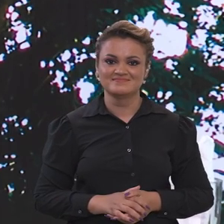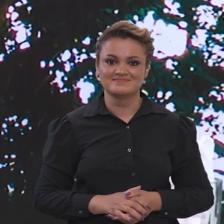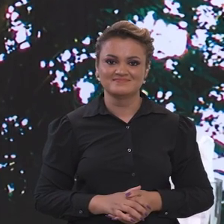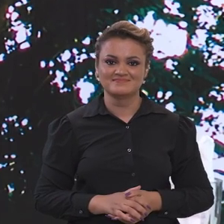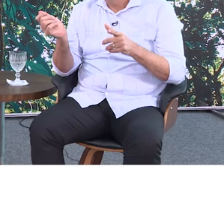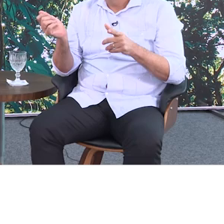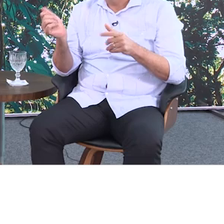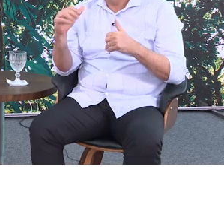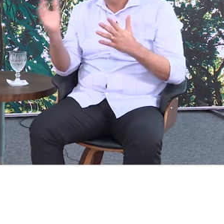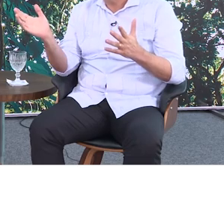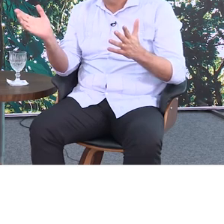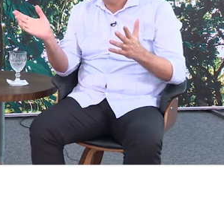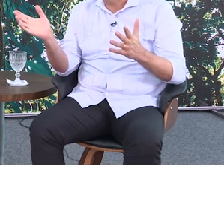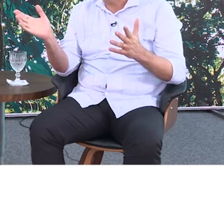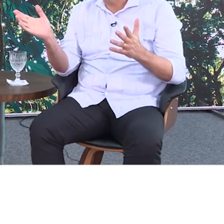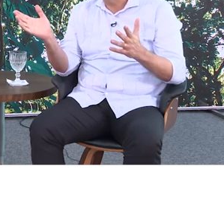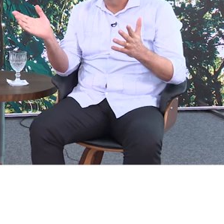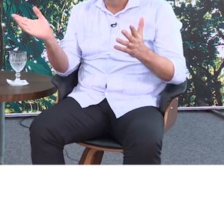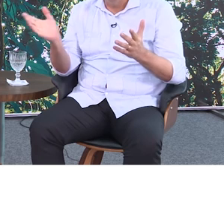Muito obrigada.